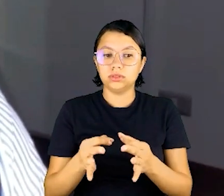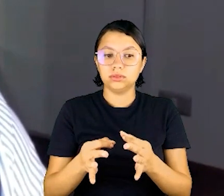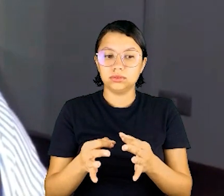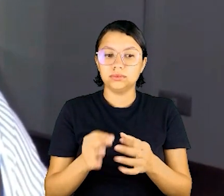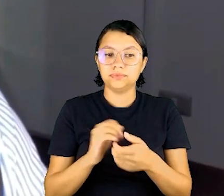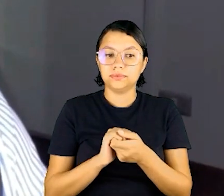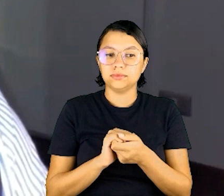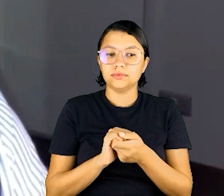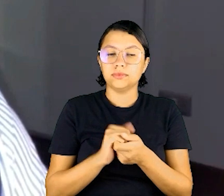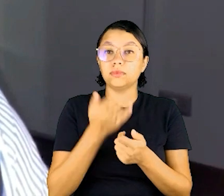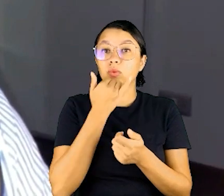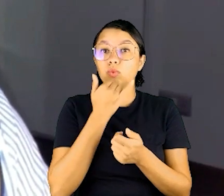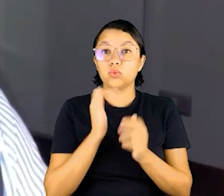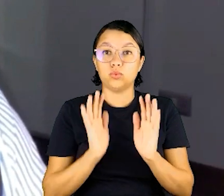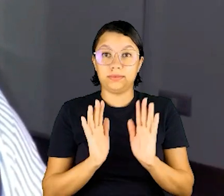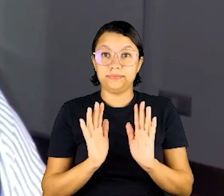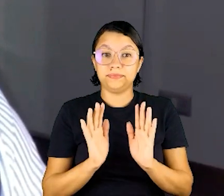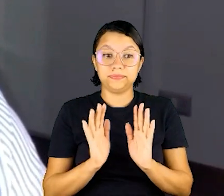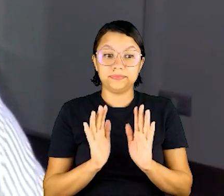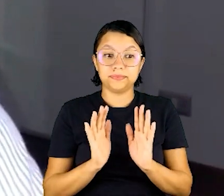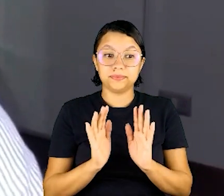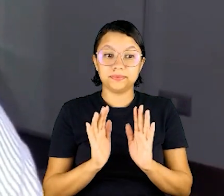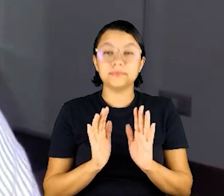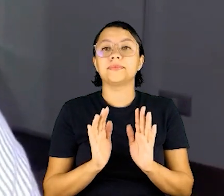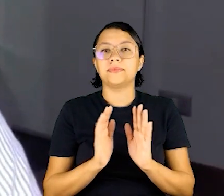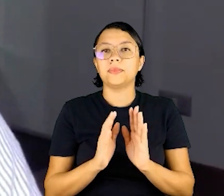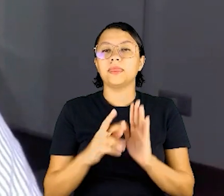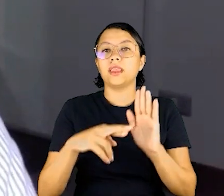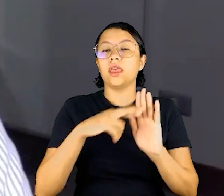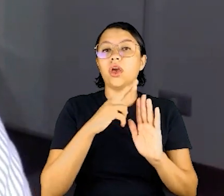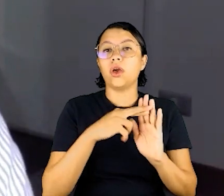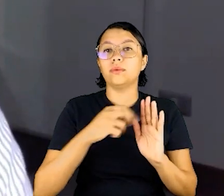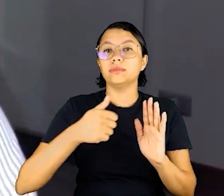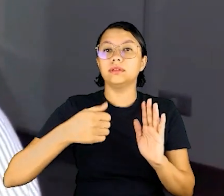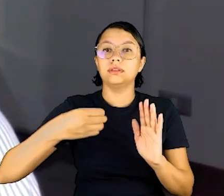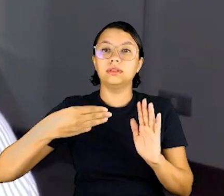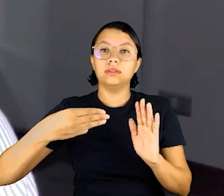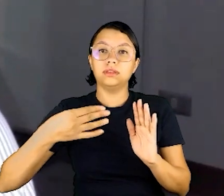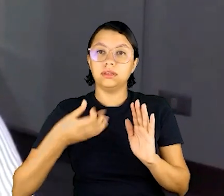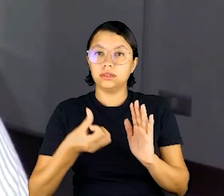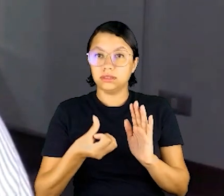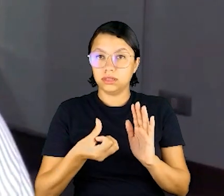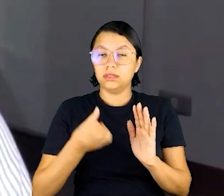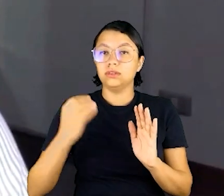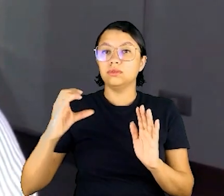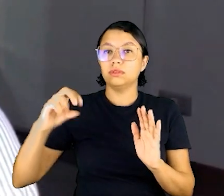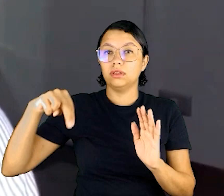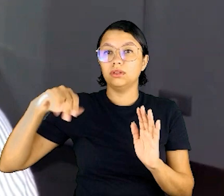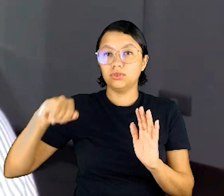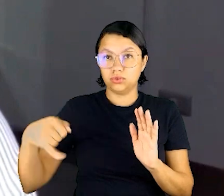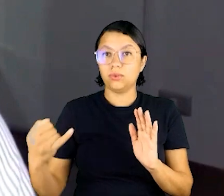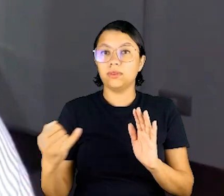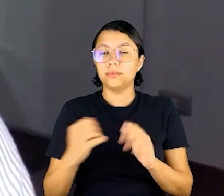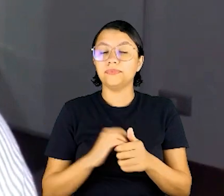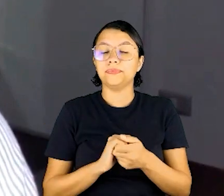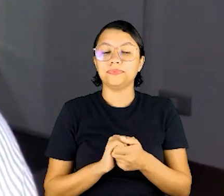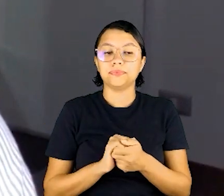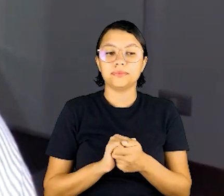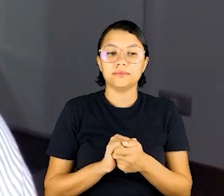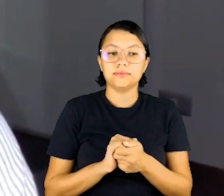recomendação 136 do CNJ,